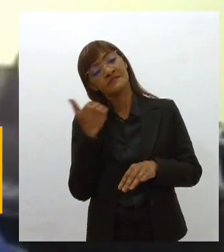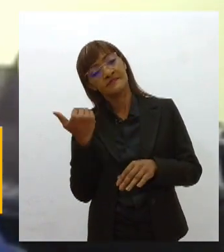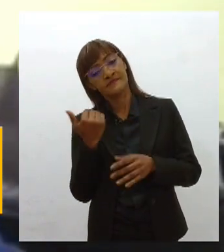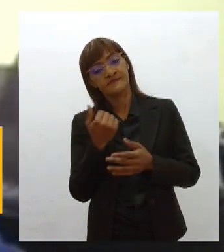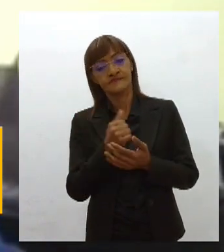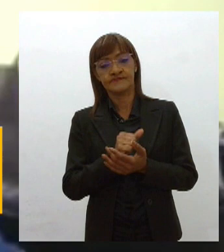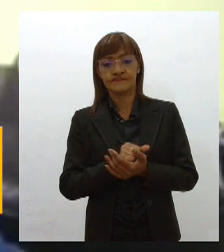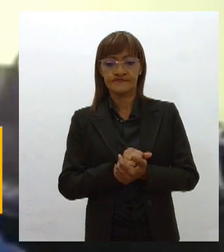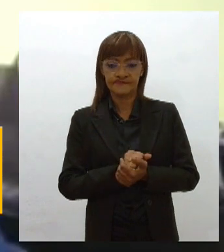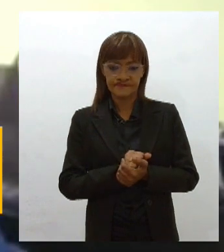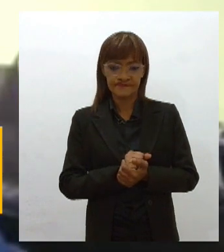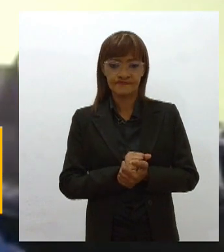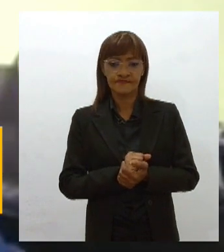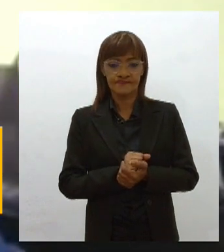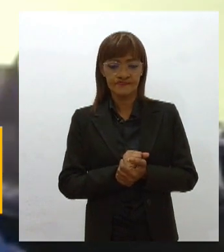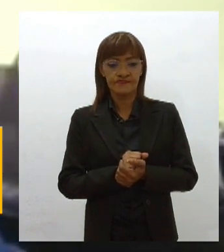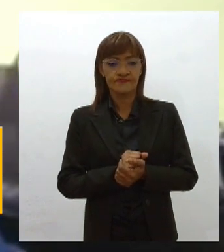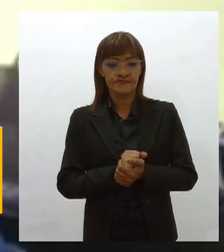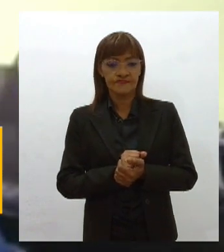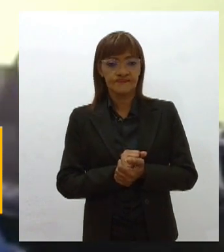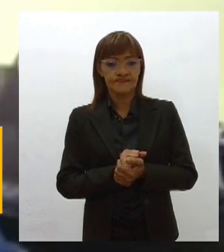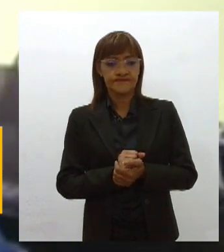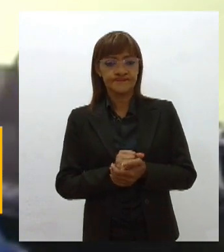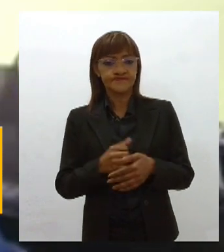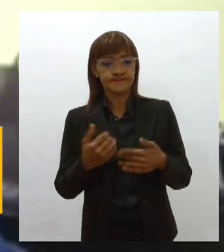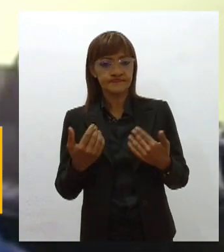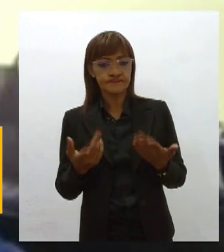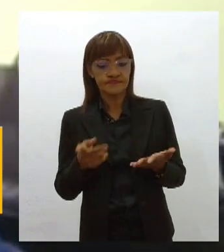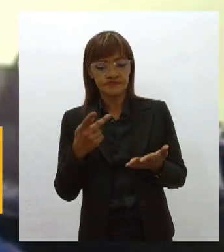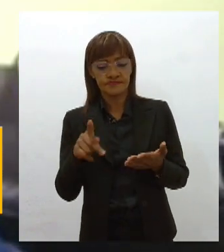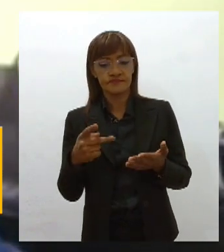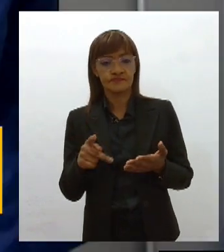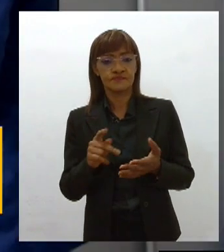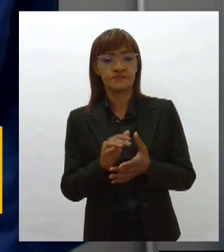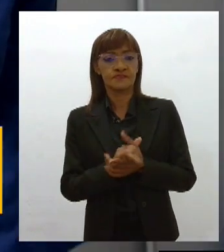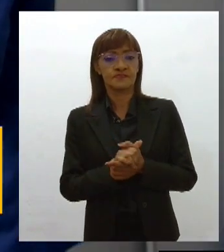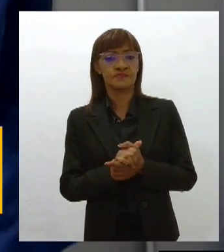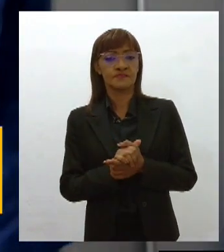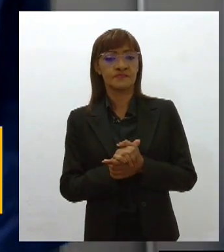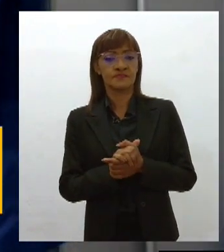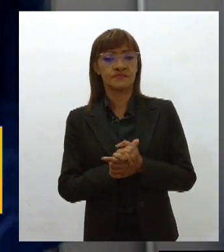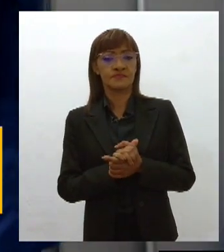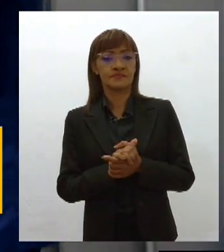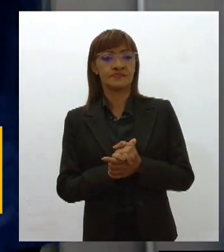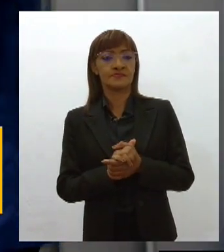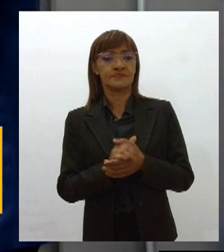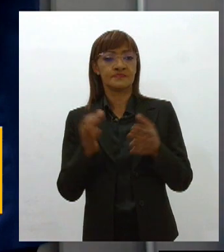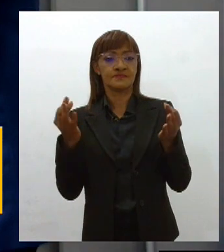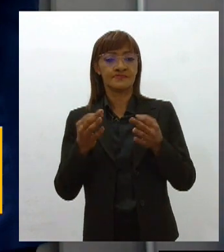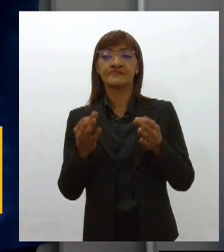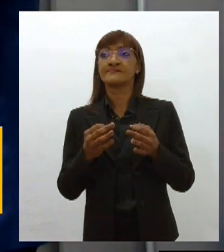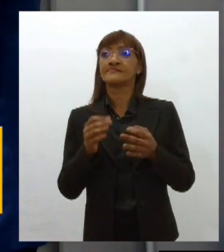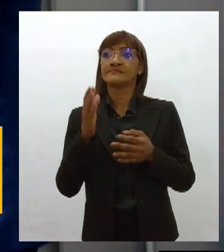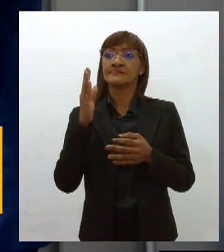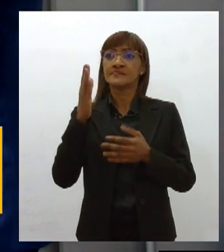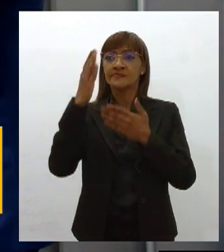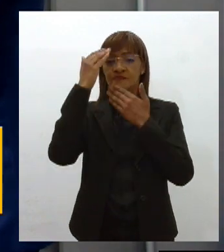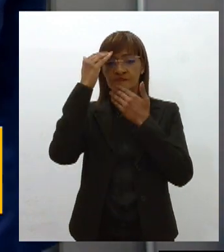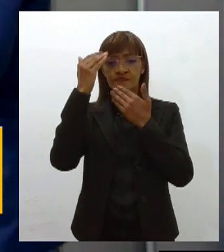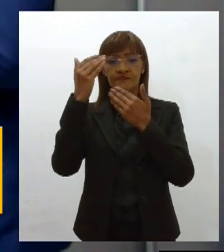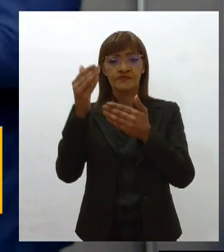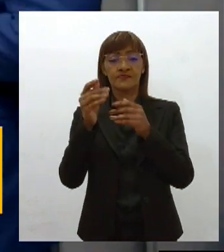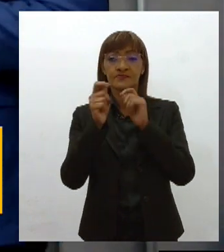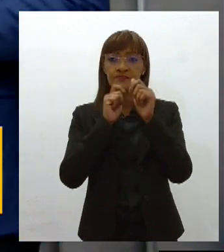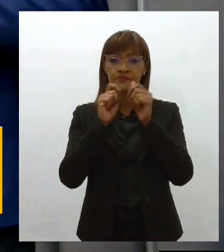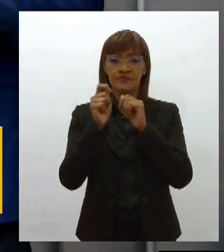física aqui na Terra. Então, esse é o reconhecimento das tradições. Muito obrigado pela participação. Olha,